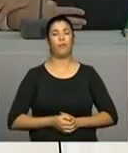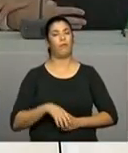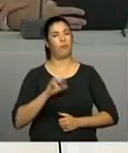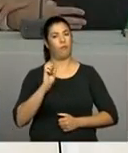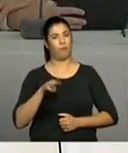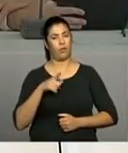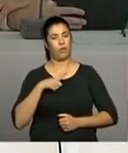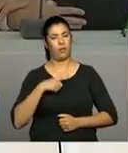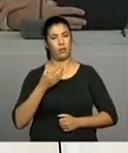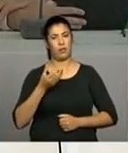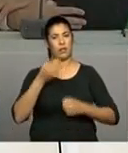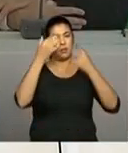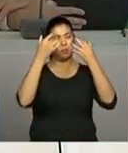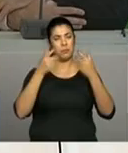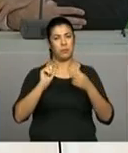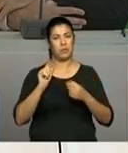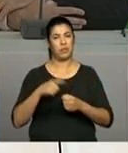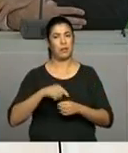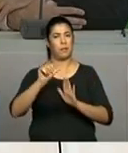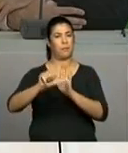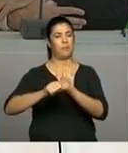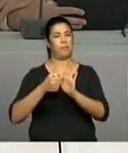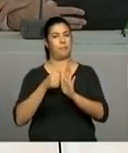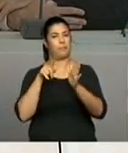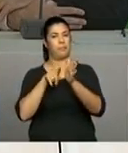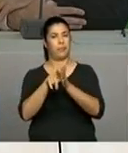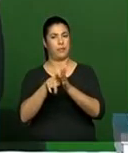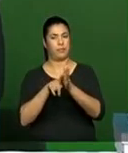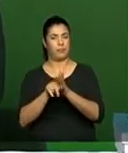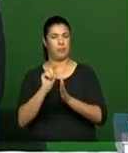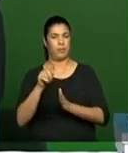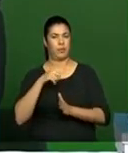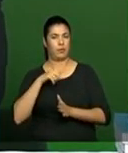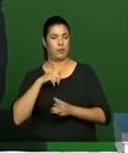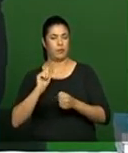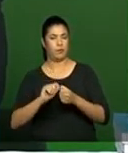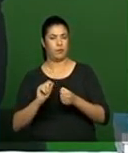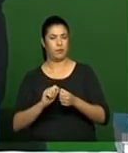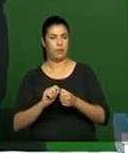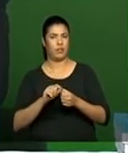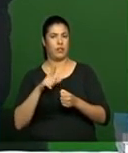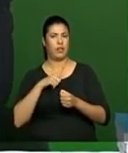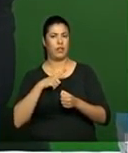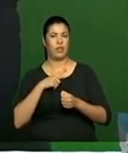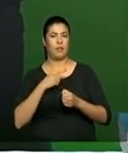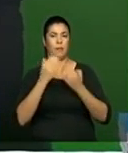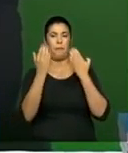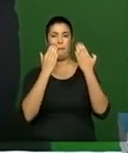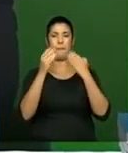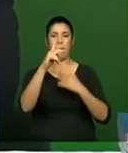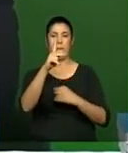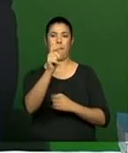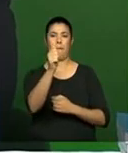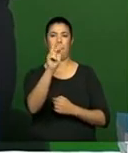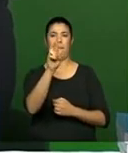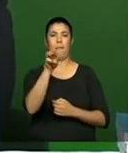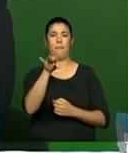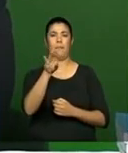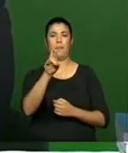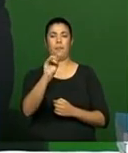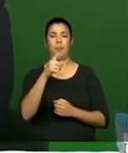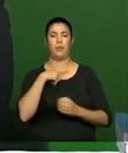é que... A primeira pesquisa é o sentido de barâmetro. Ela não é, não vamos